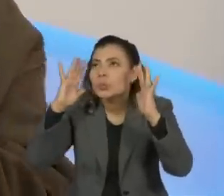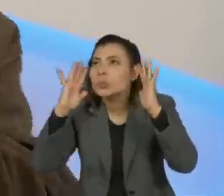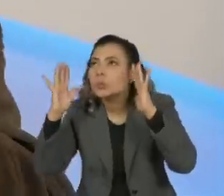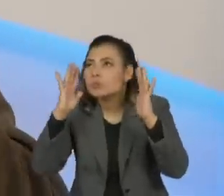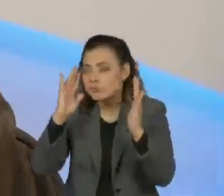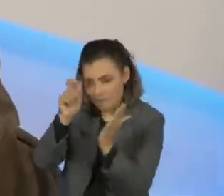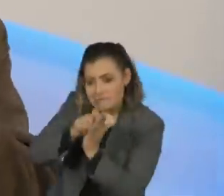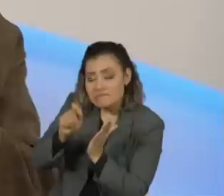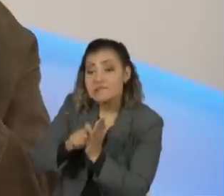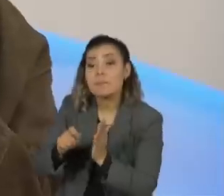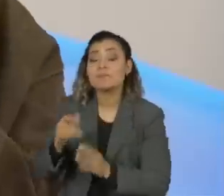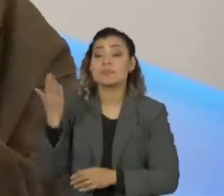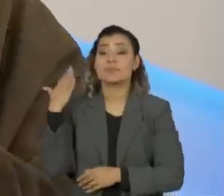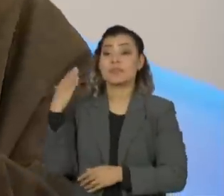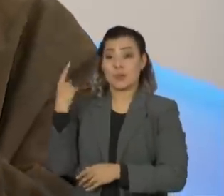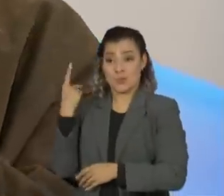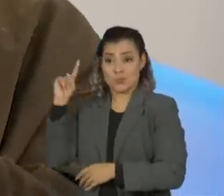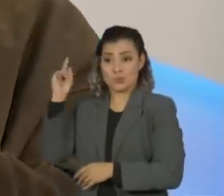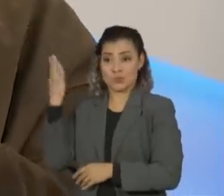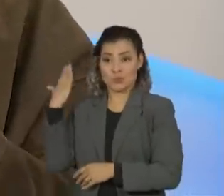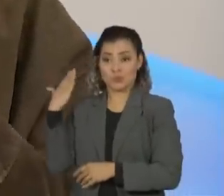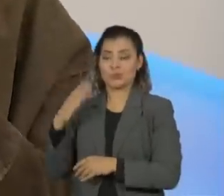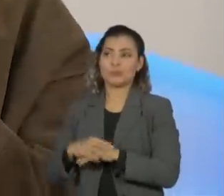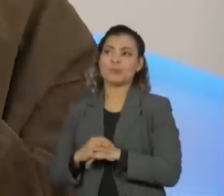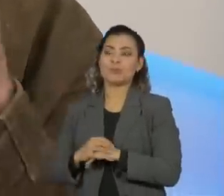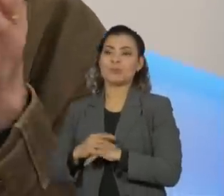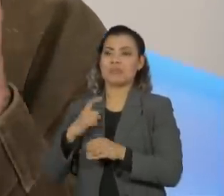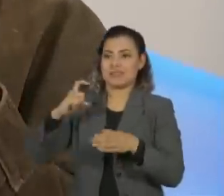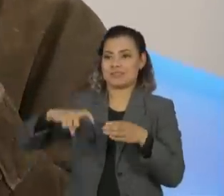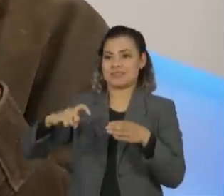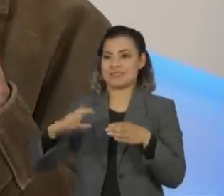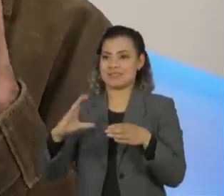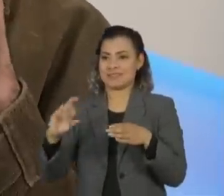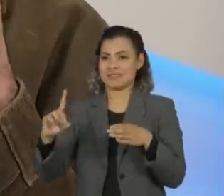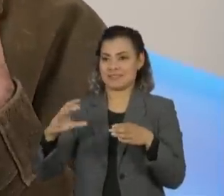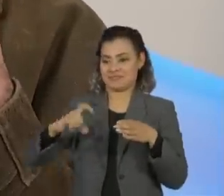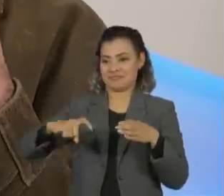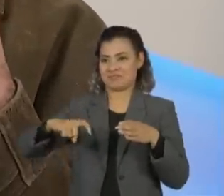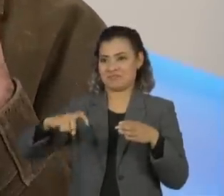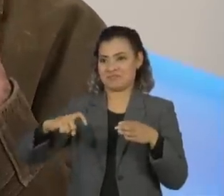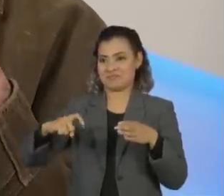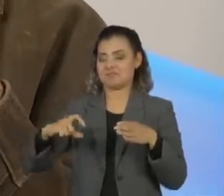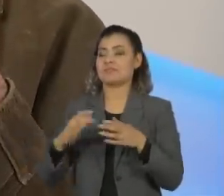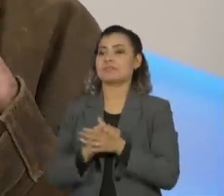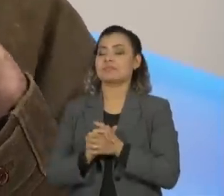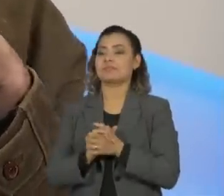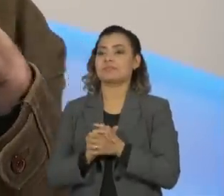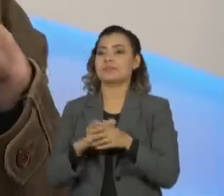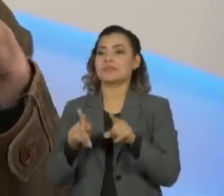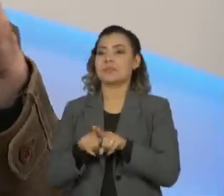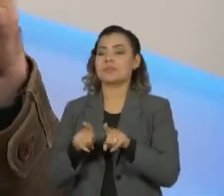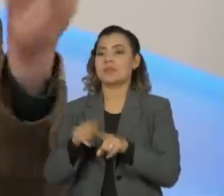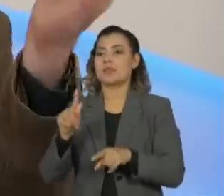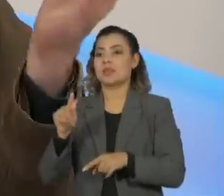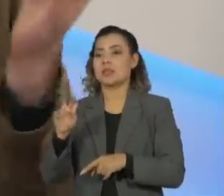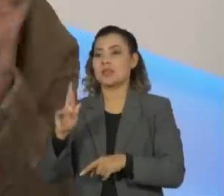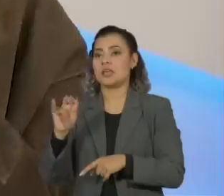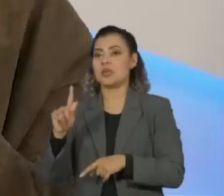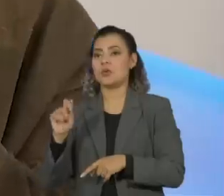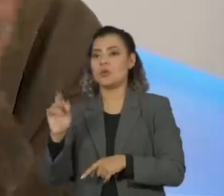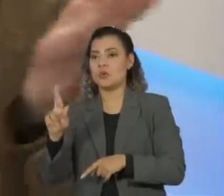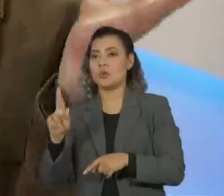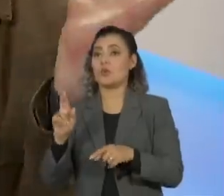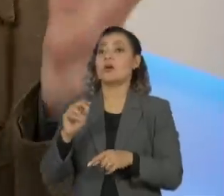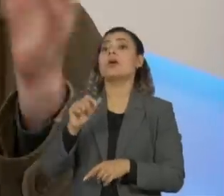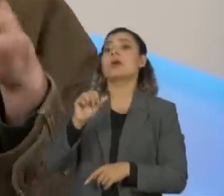esse último disco que eu fiz, com Rigor e a Misericórdia, tive, inclusive, esse